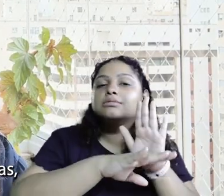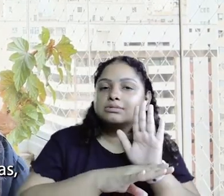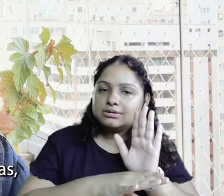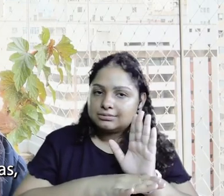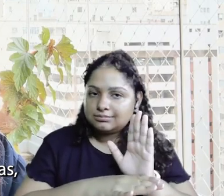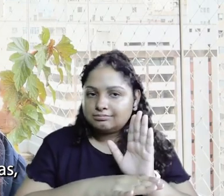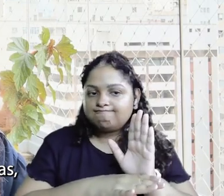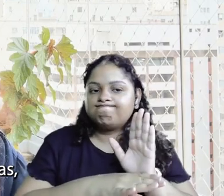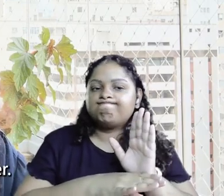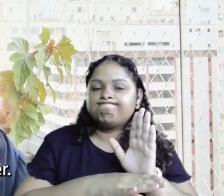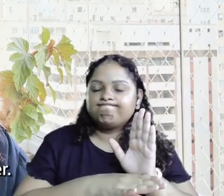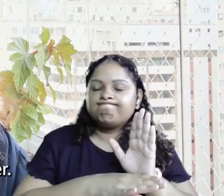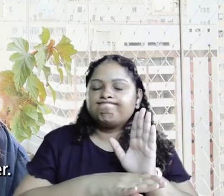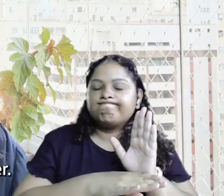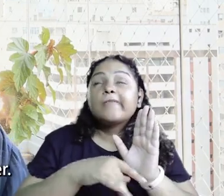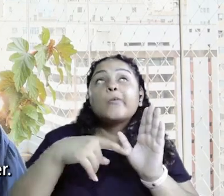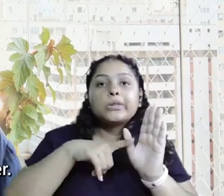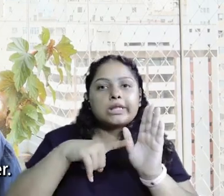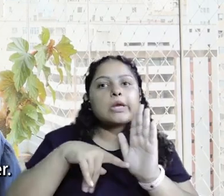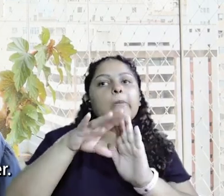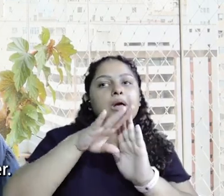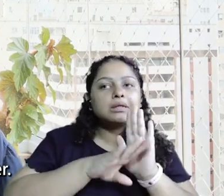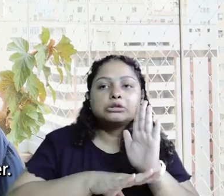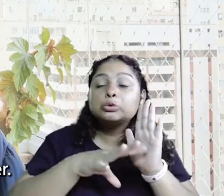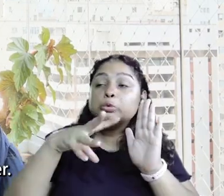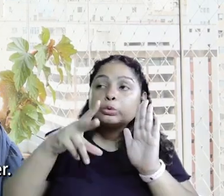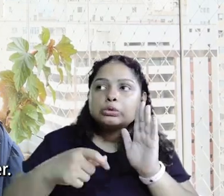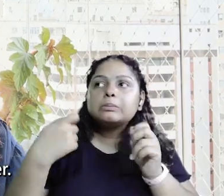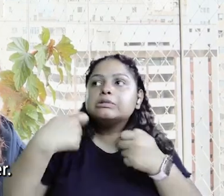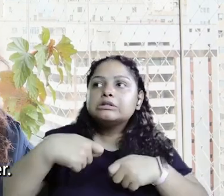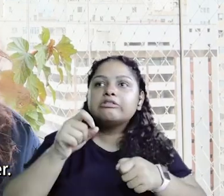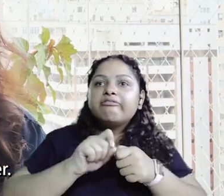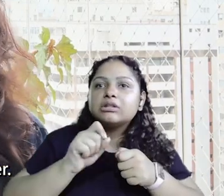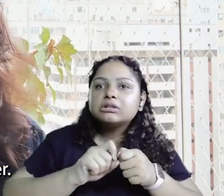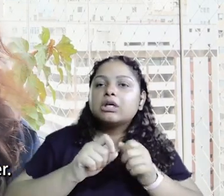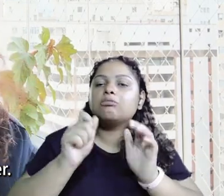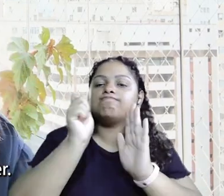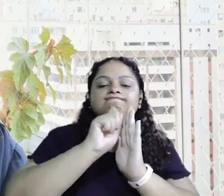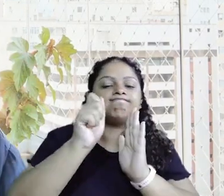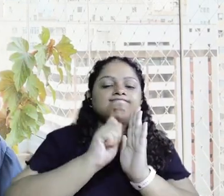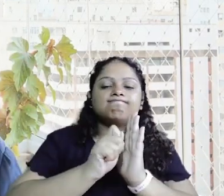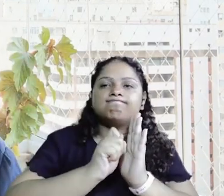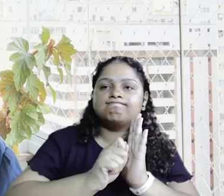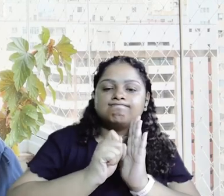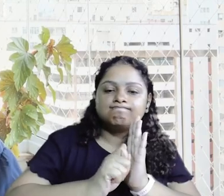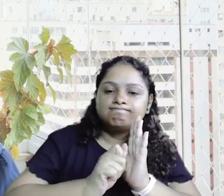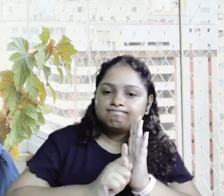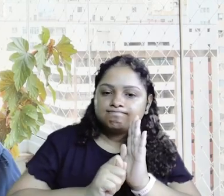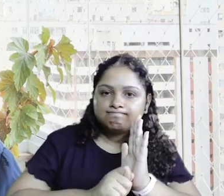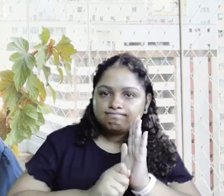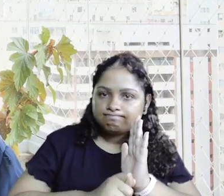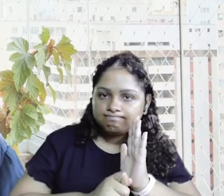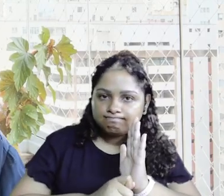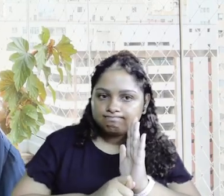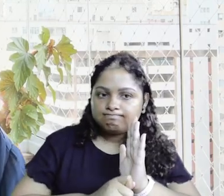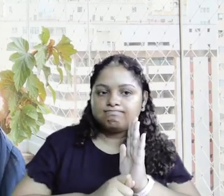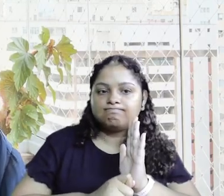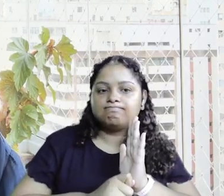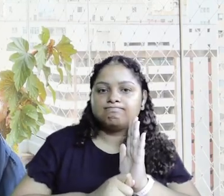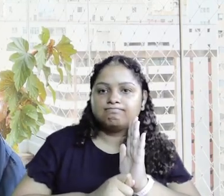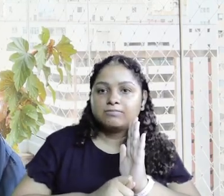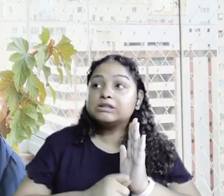pendências, porque eu tenho essa lista e eu anoto tudo que eu tenho que fazer, eu não viveria, assim,